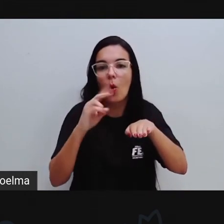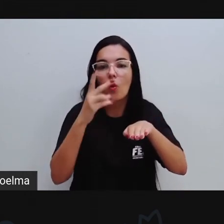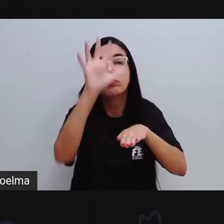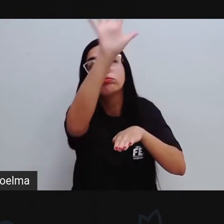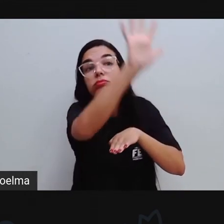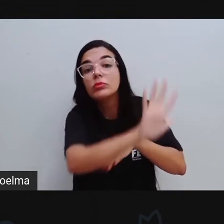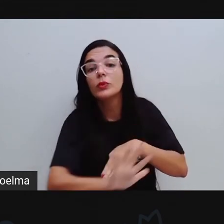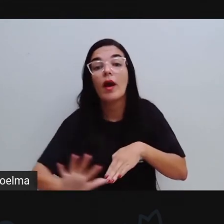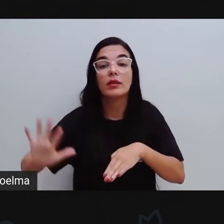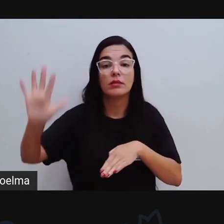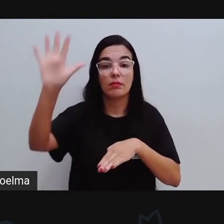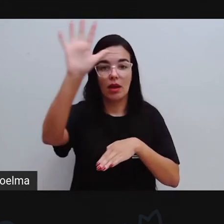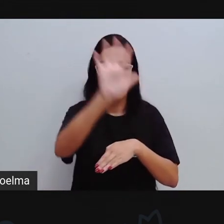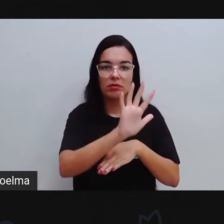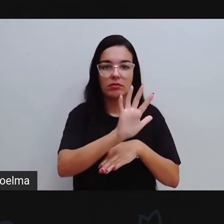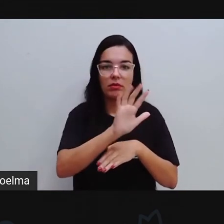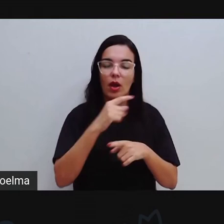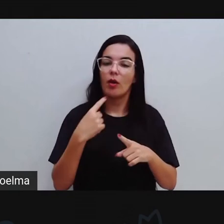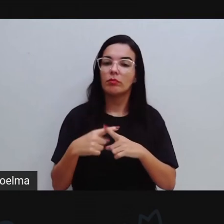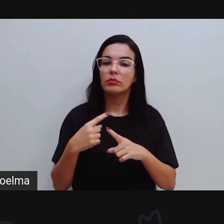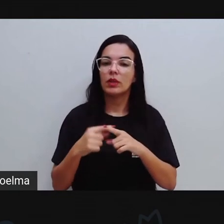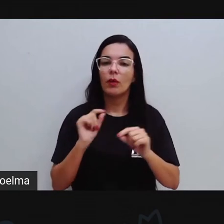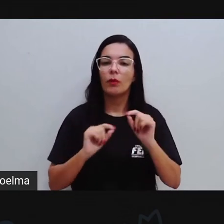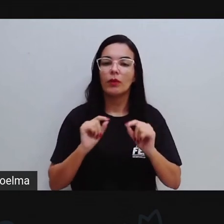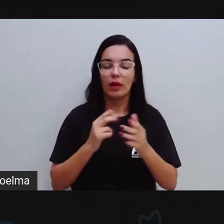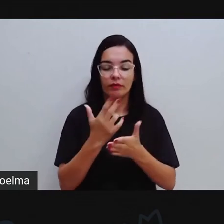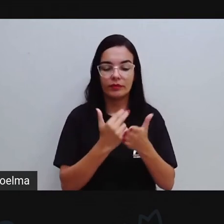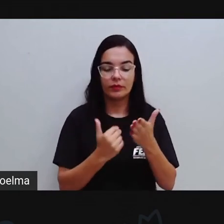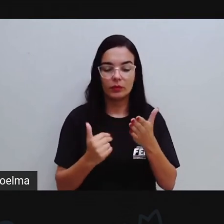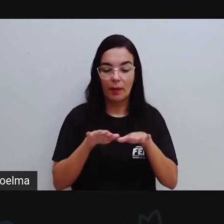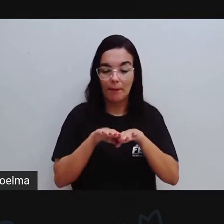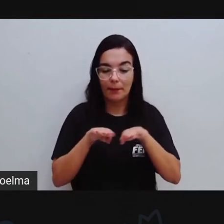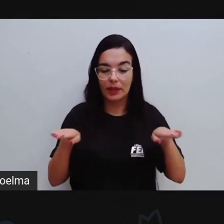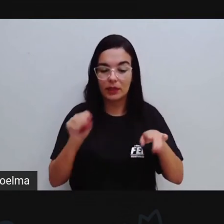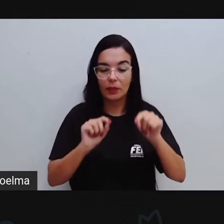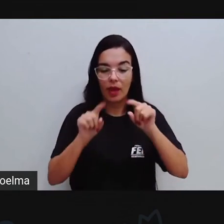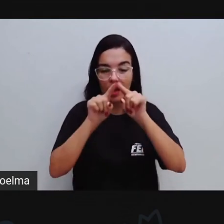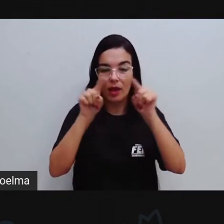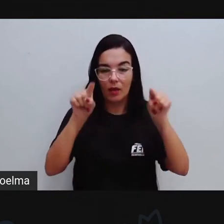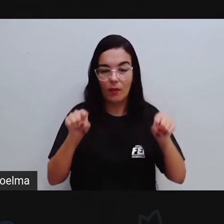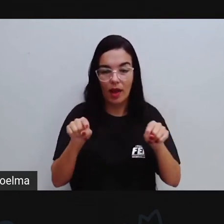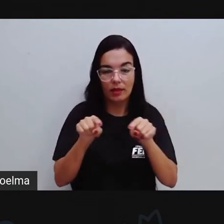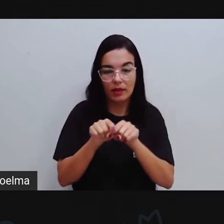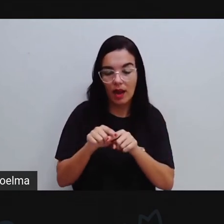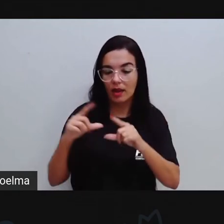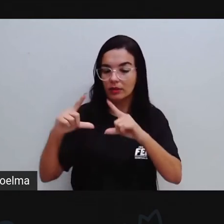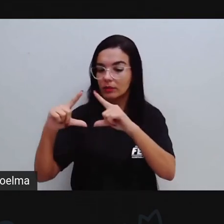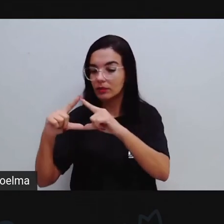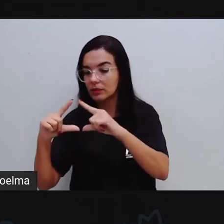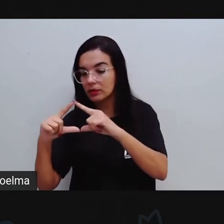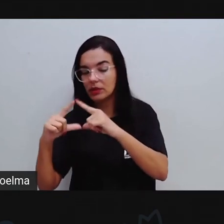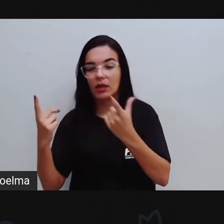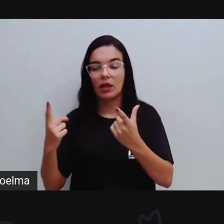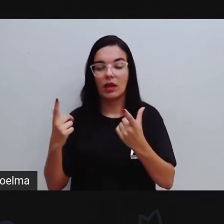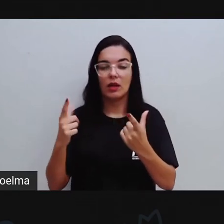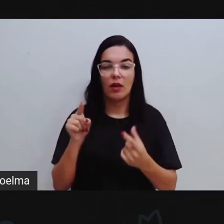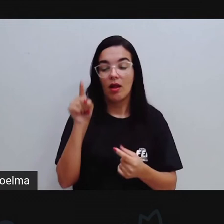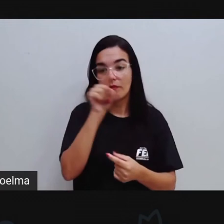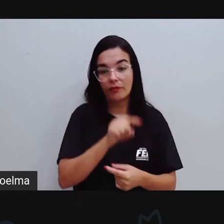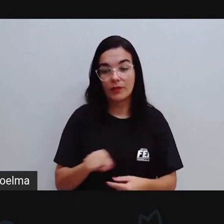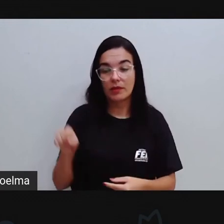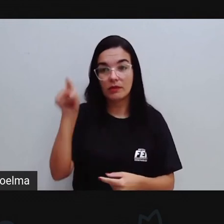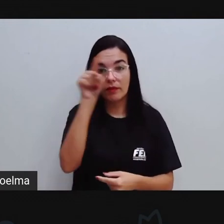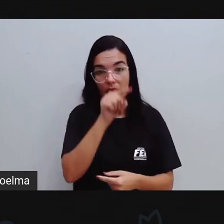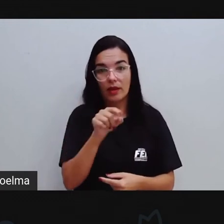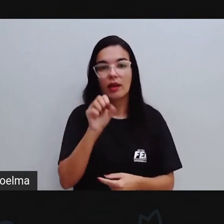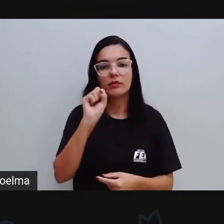espaciais. Figuras planas seriam o O quadrado, o retângulo, o triângulo, o esfera, são chamadas